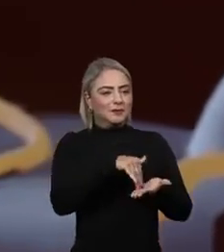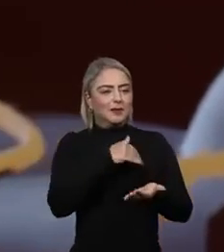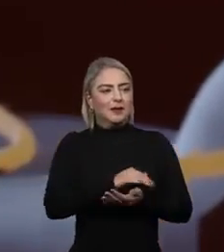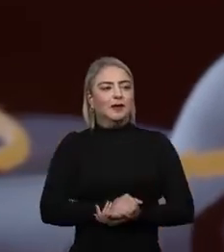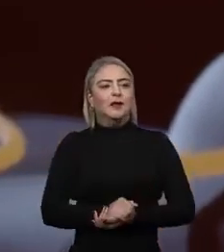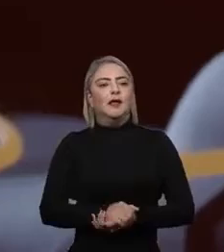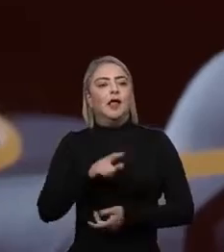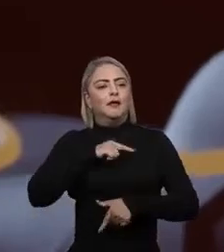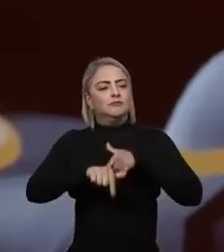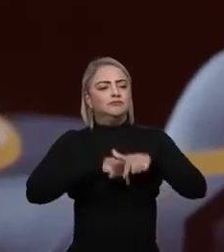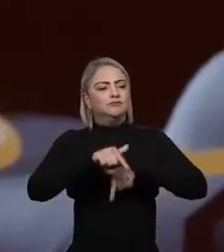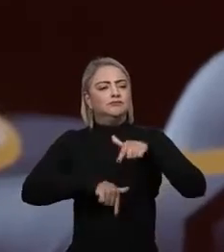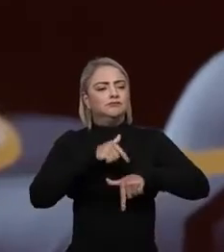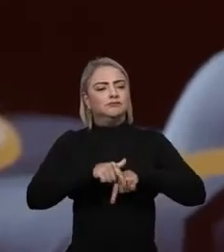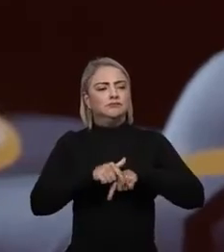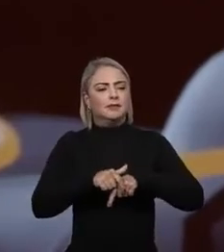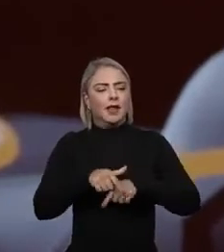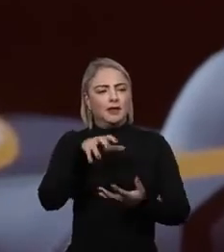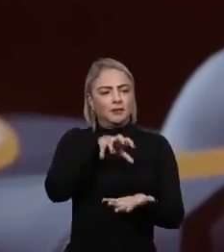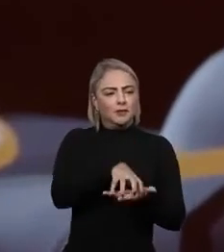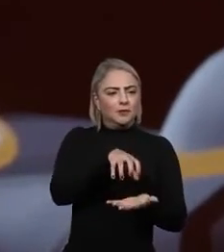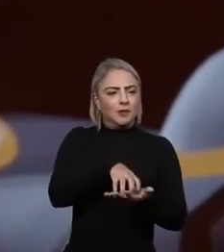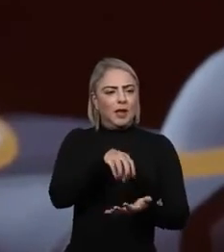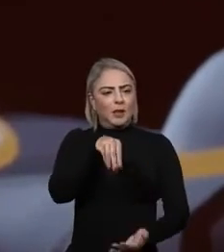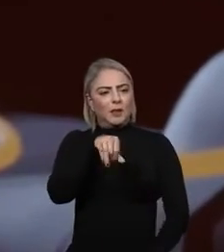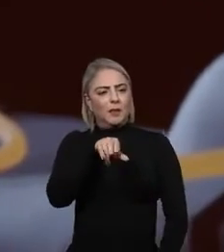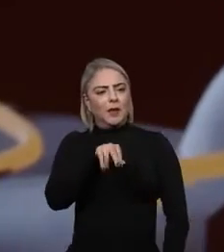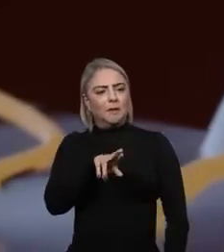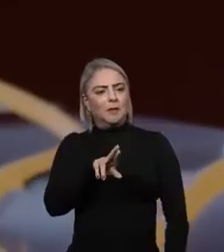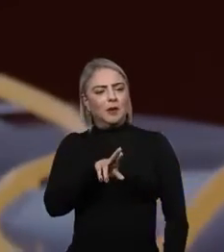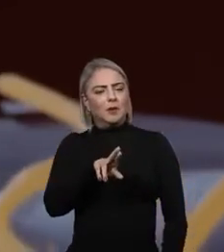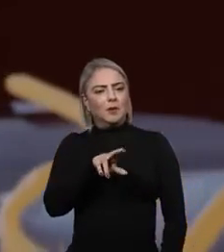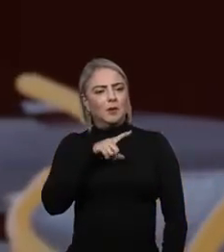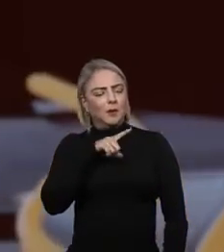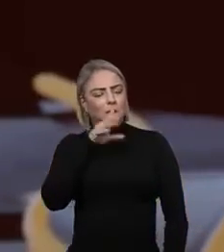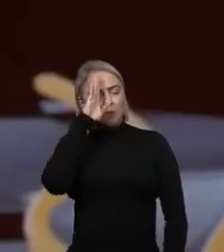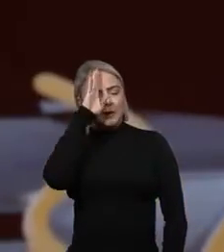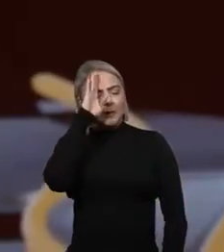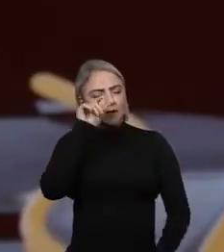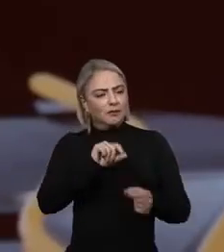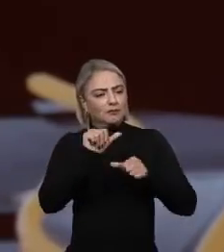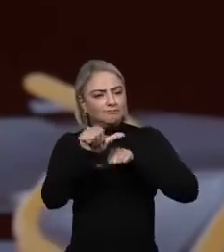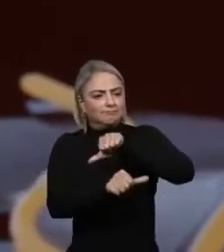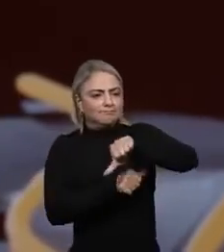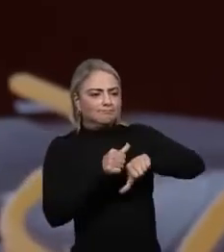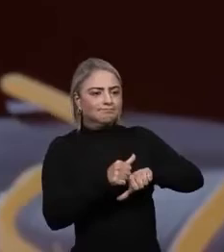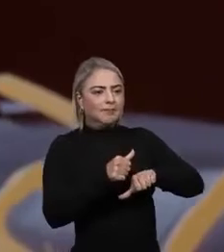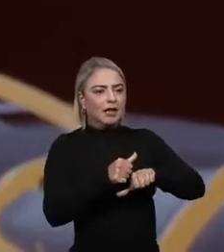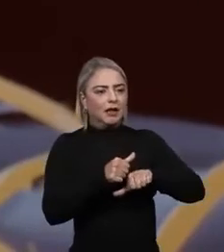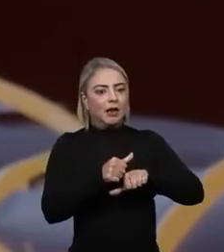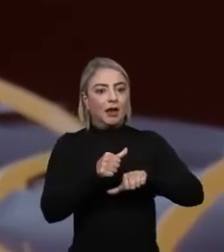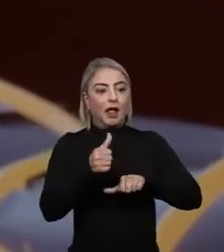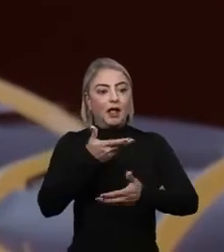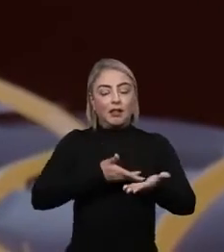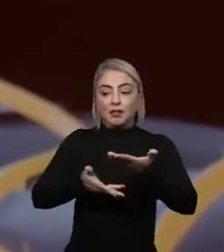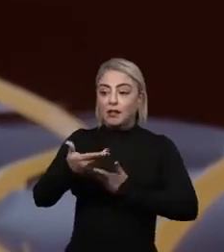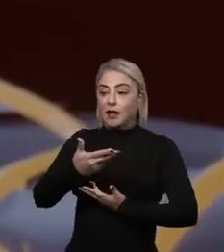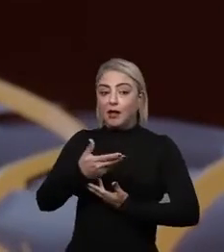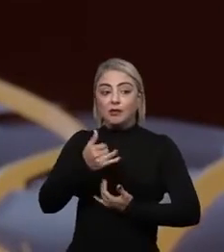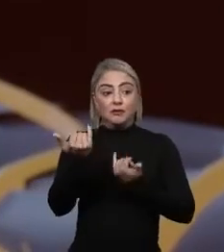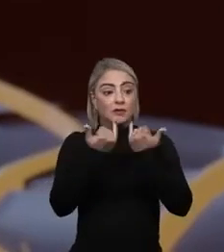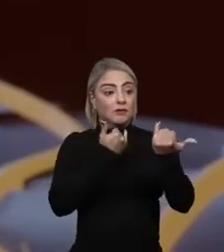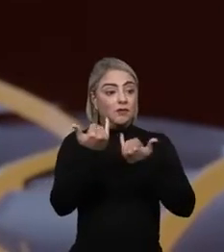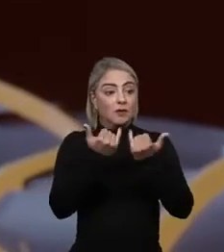um trabalho do departamento da Manu, que tem feito principalmente uma mudança na troca de informações entre órgãos de governo.